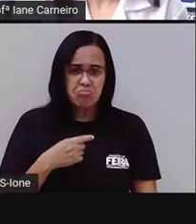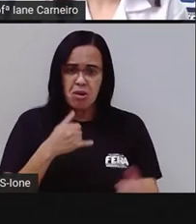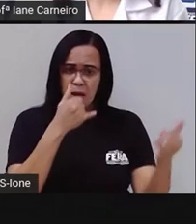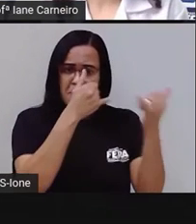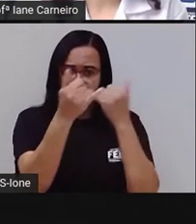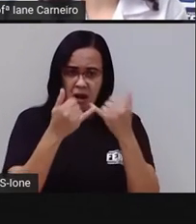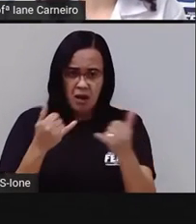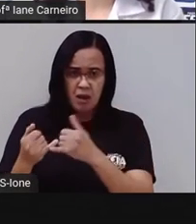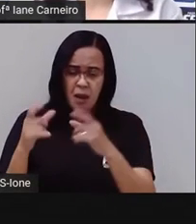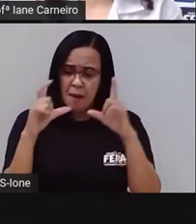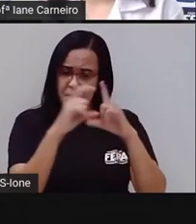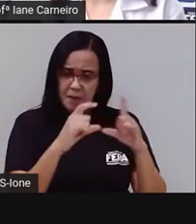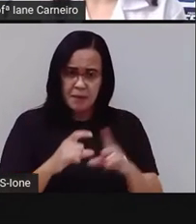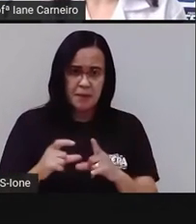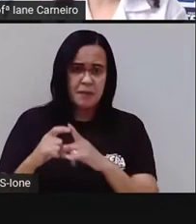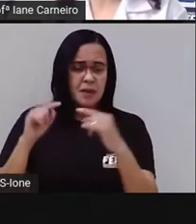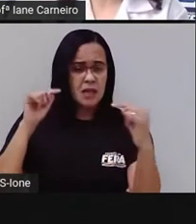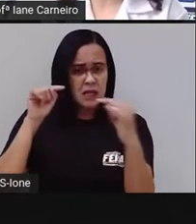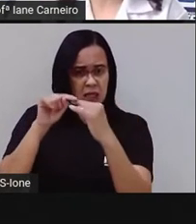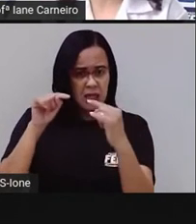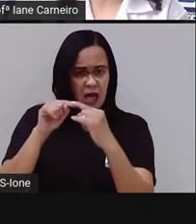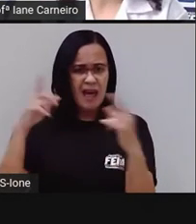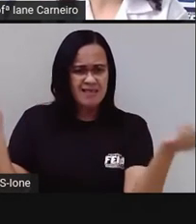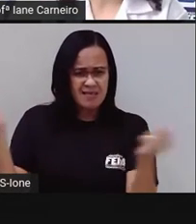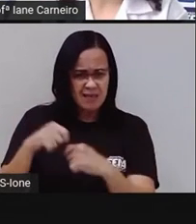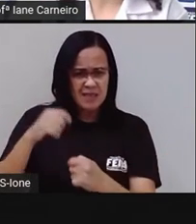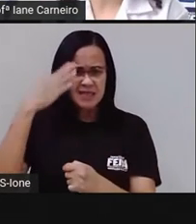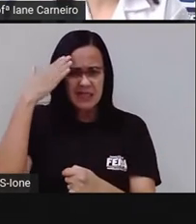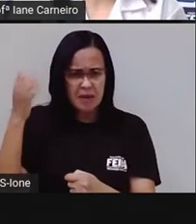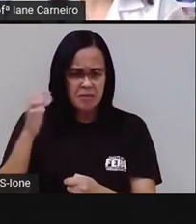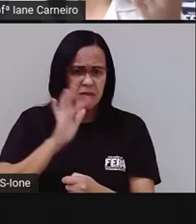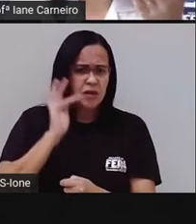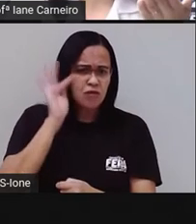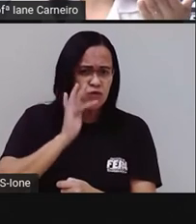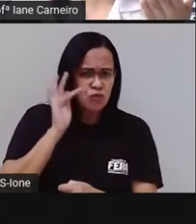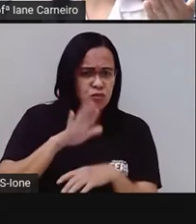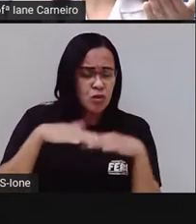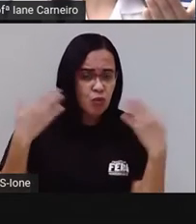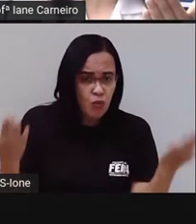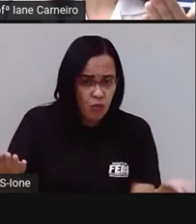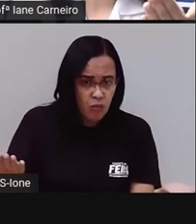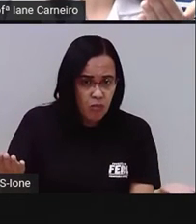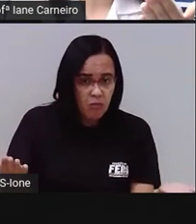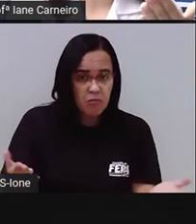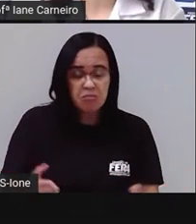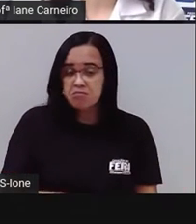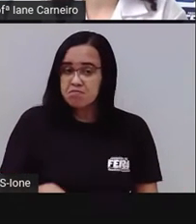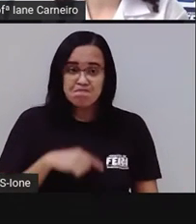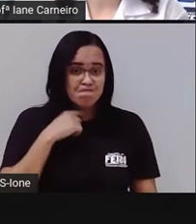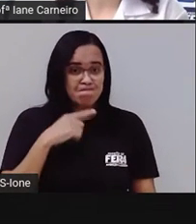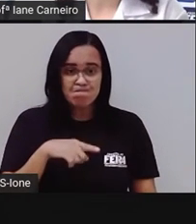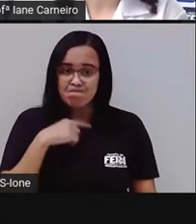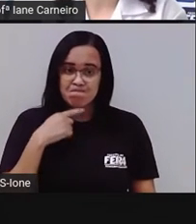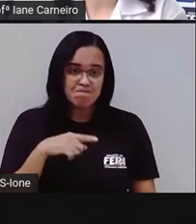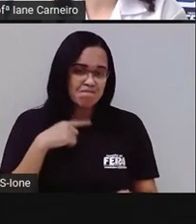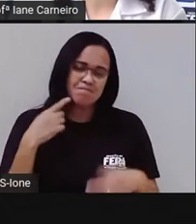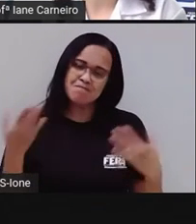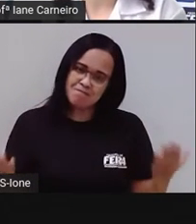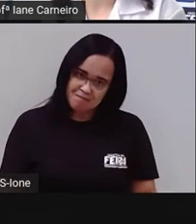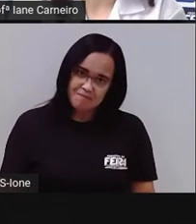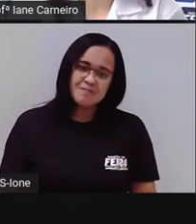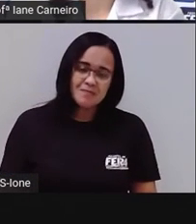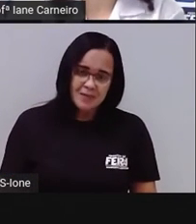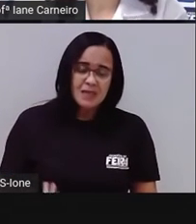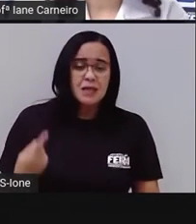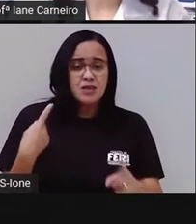né? Então, por exemplo, se não tivesse aqui a dica da castanha, né? Porque a castanha também deu uma dica aqui muito boa, né? A fruta